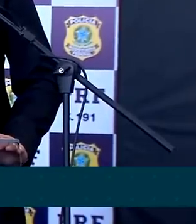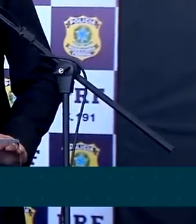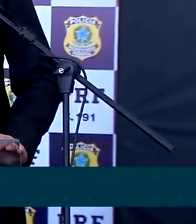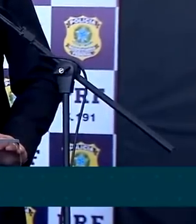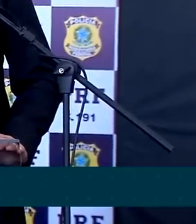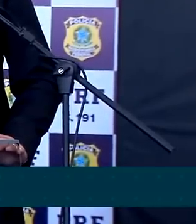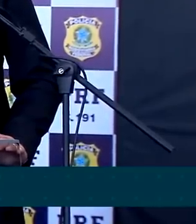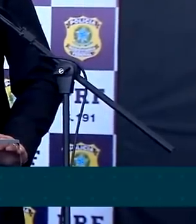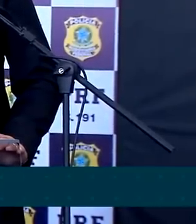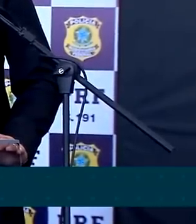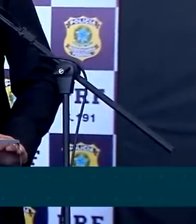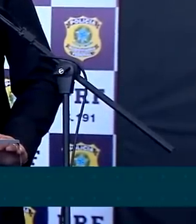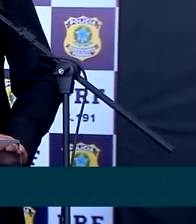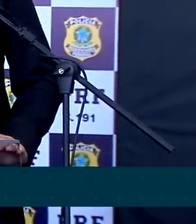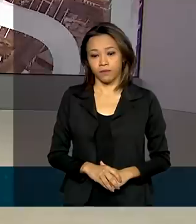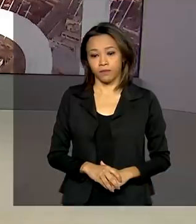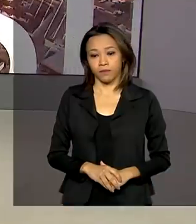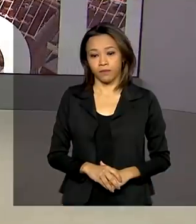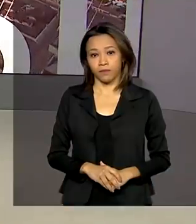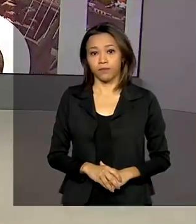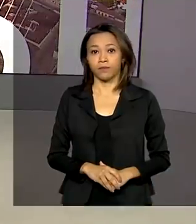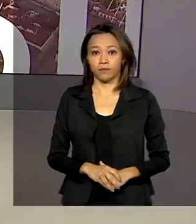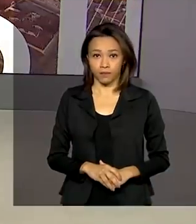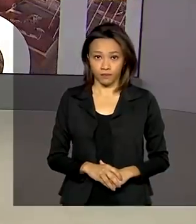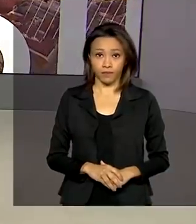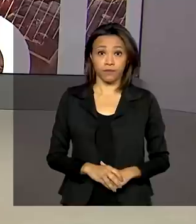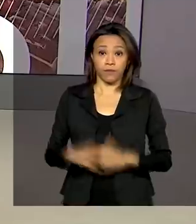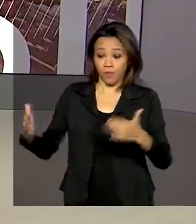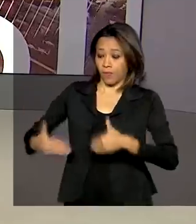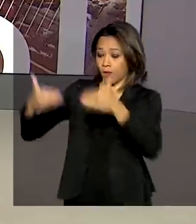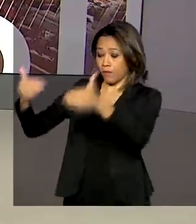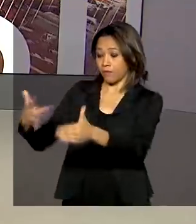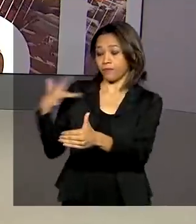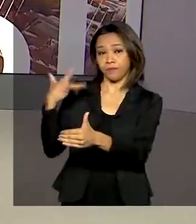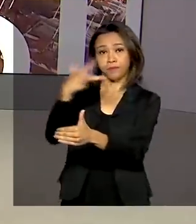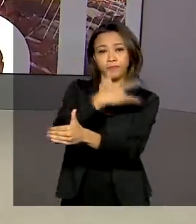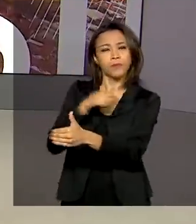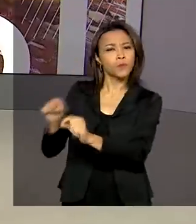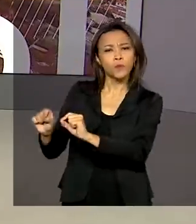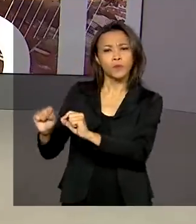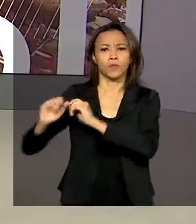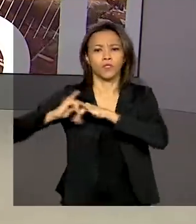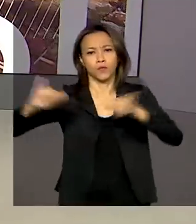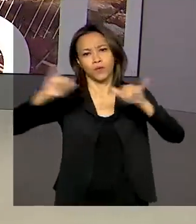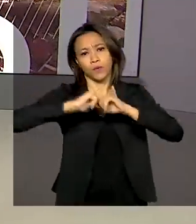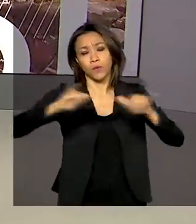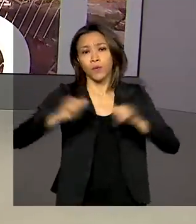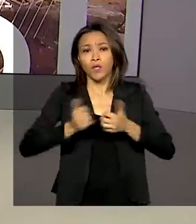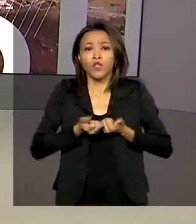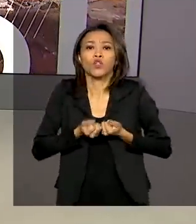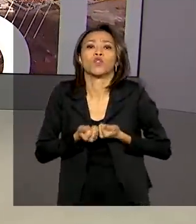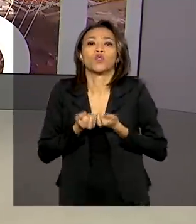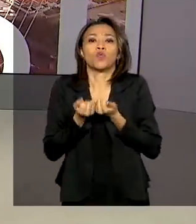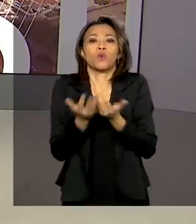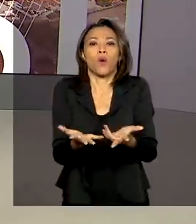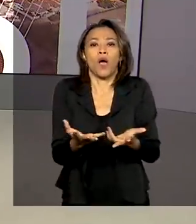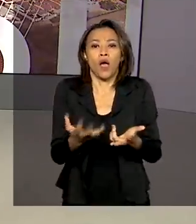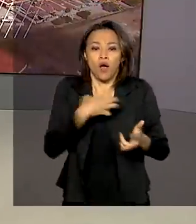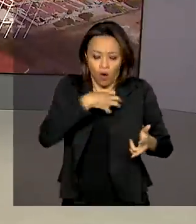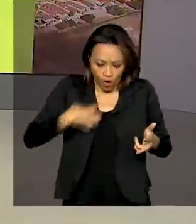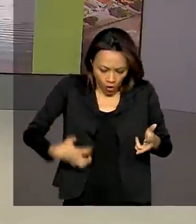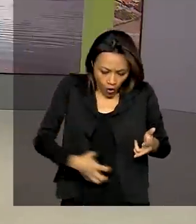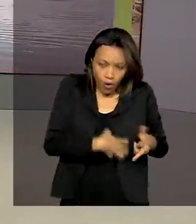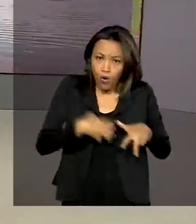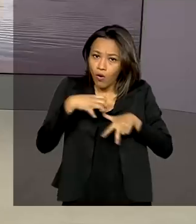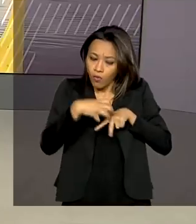pública em nosso país. O Ministério da Saúde lançou a campanha nacional de doação de órgãos 2020 e fez um